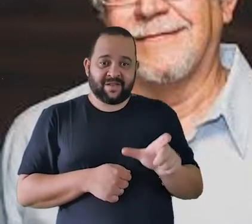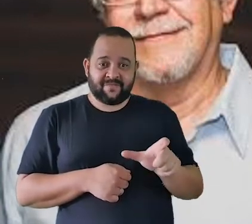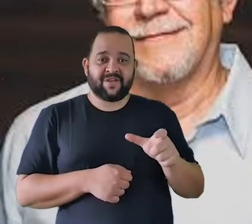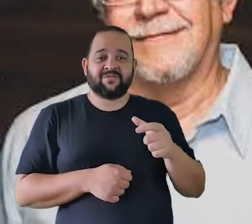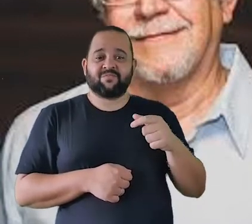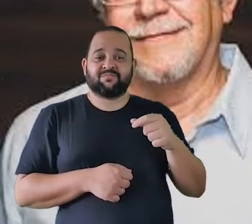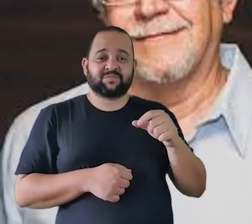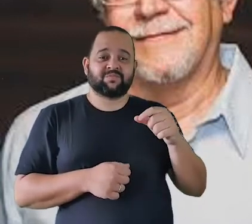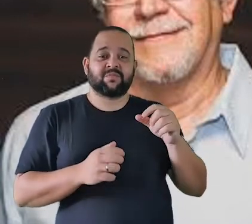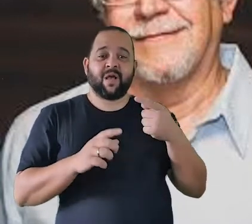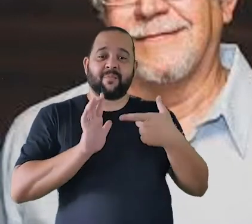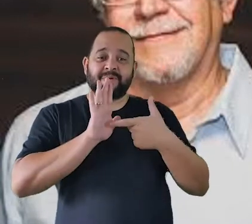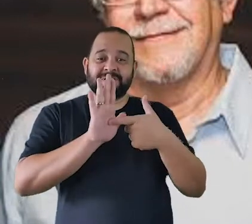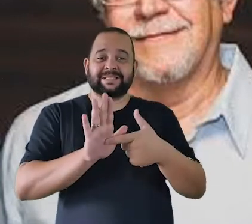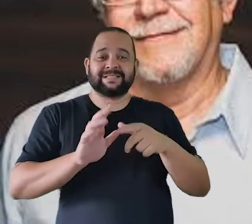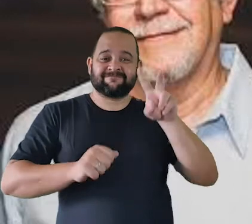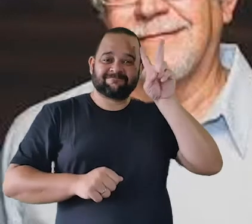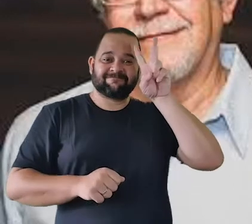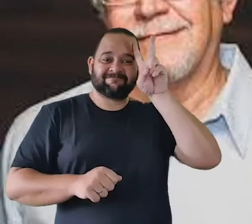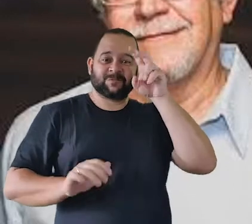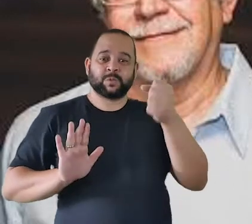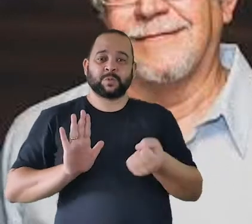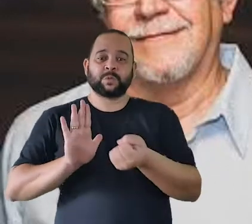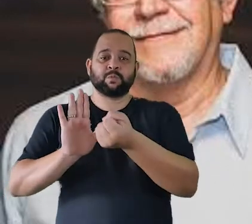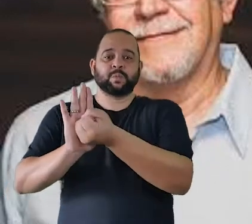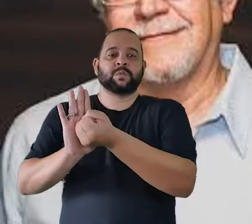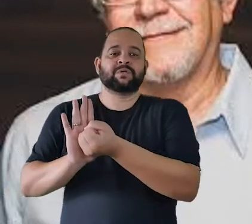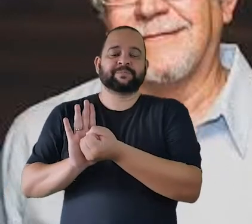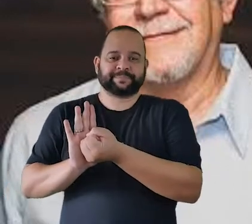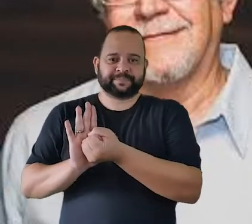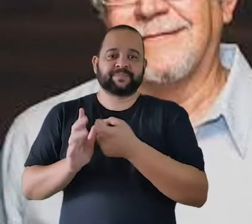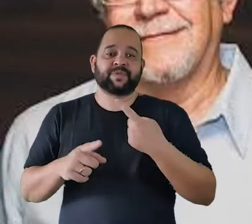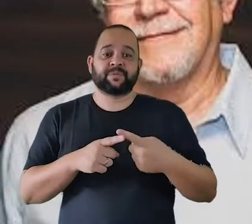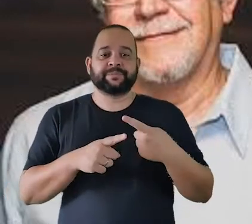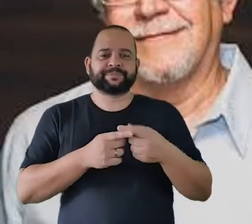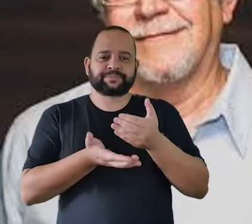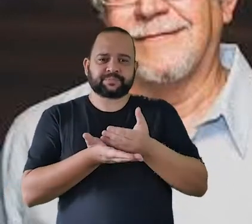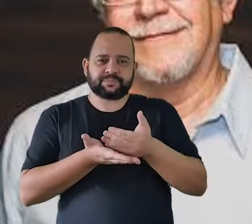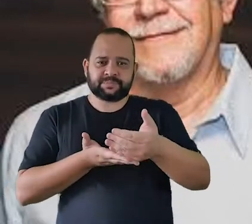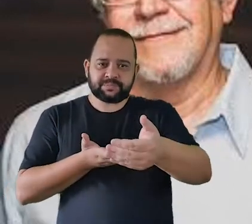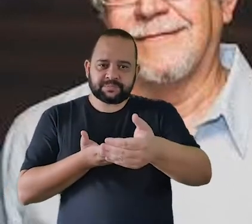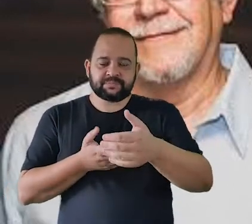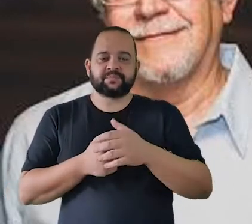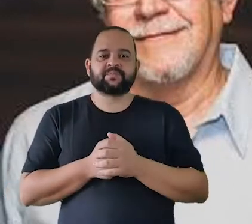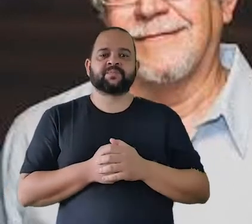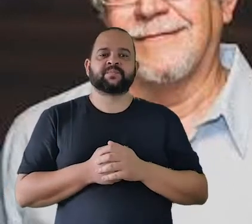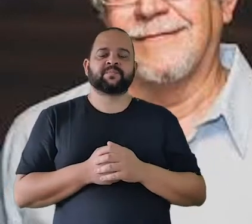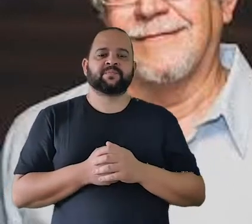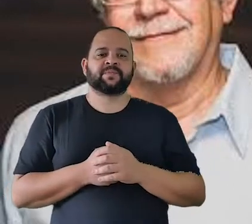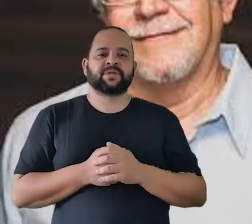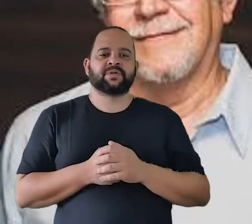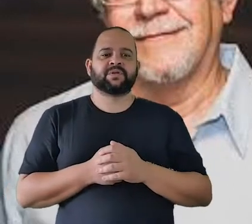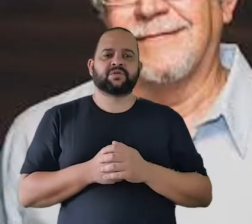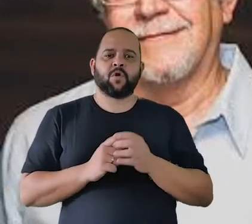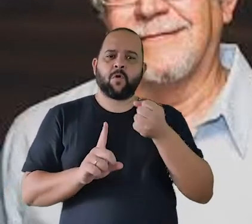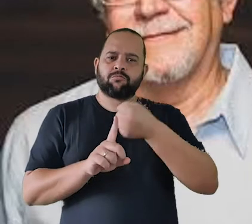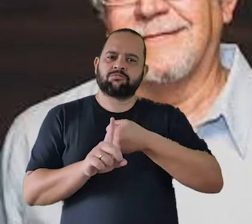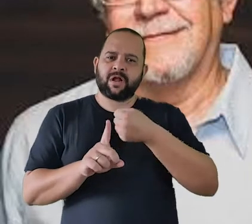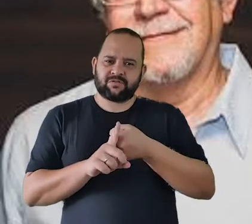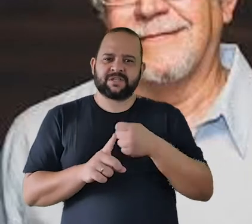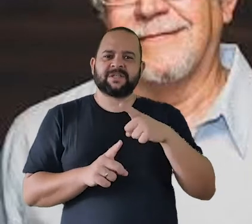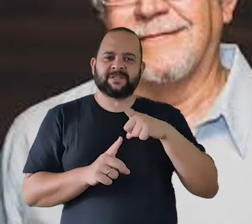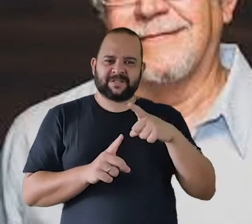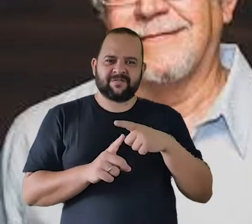aqui no Brasil e começou... Por que ele é histórico? Porque ele marcou o início de uma campanha que rendeu muitas